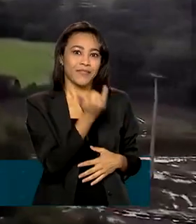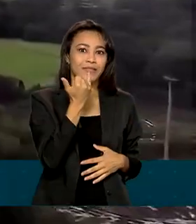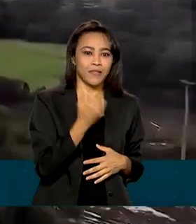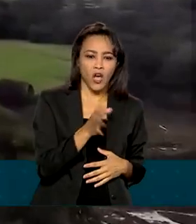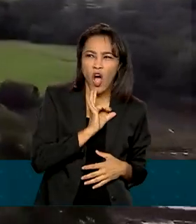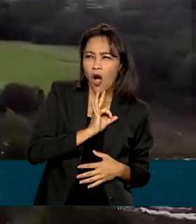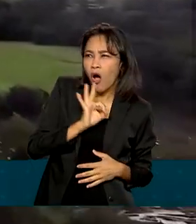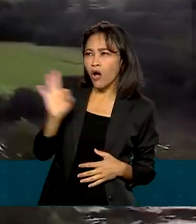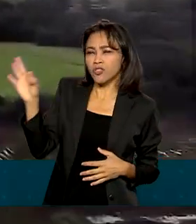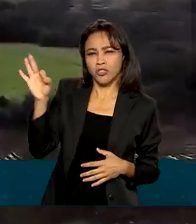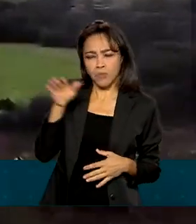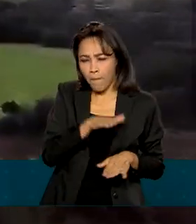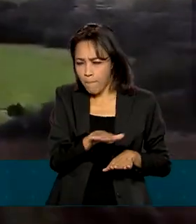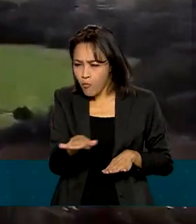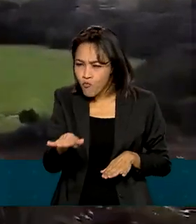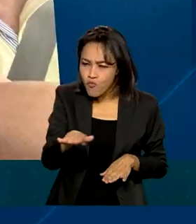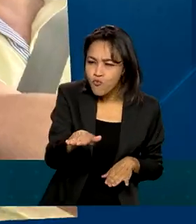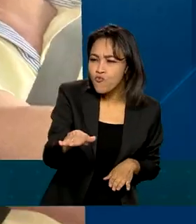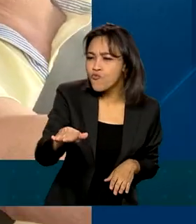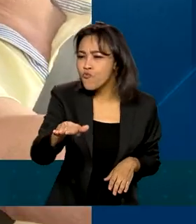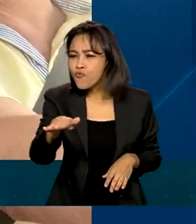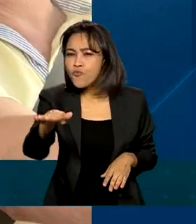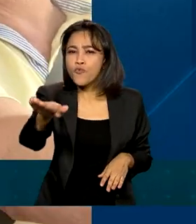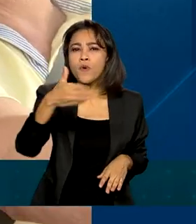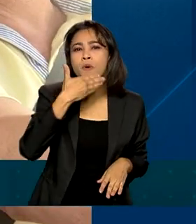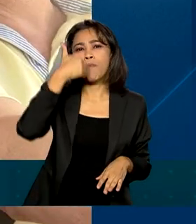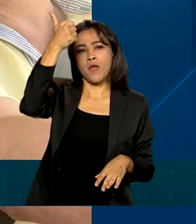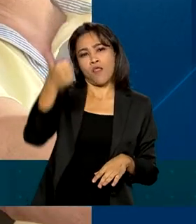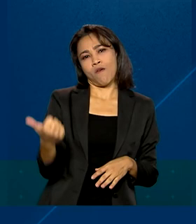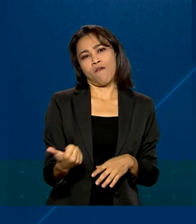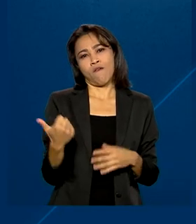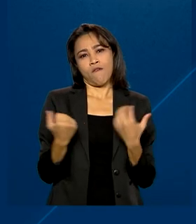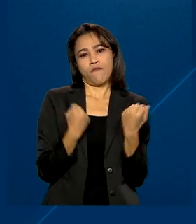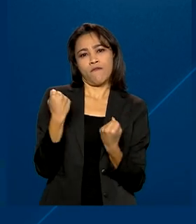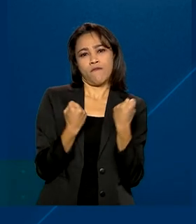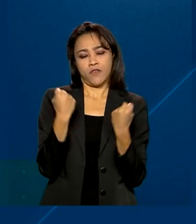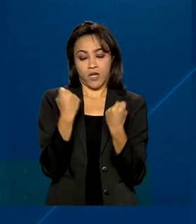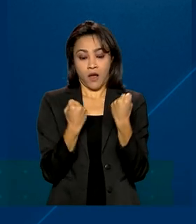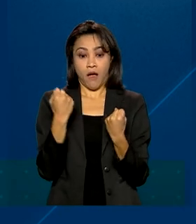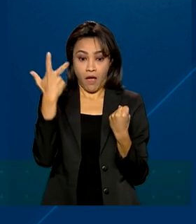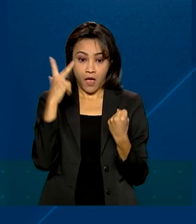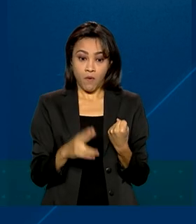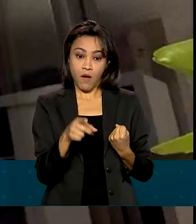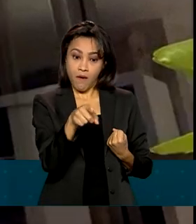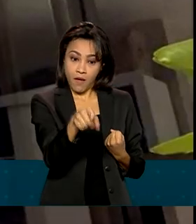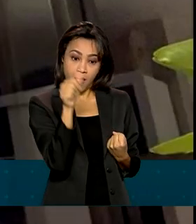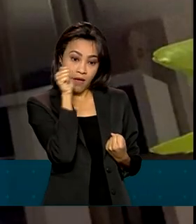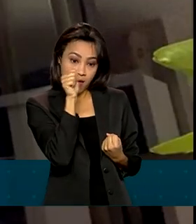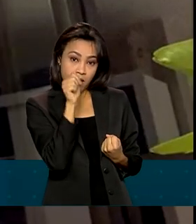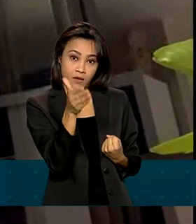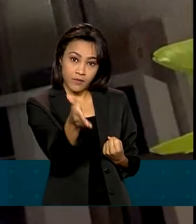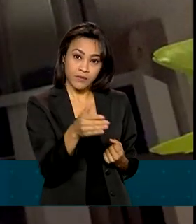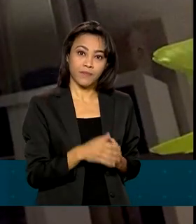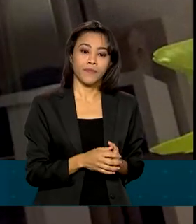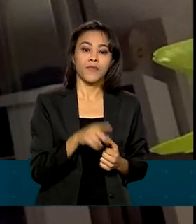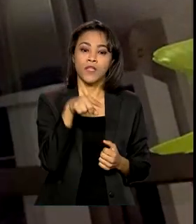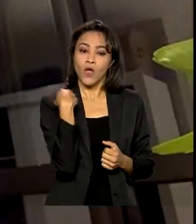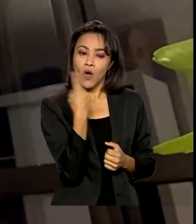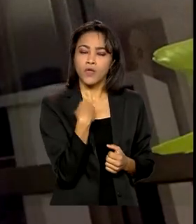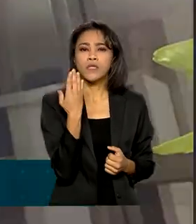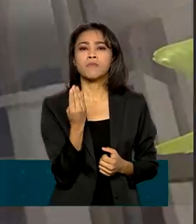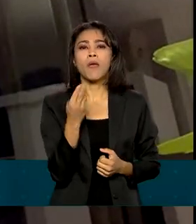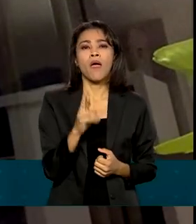condições das rodovias e optando por viajar de carro. É o caso da Sabrina. A gente viaja muito pelas rodovias